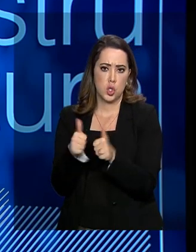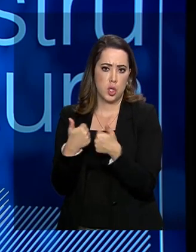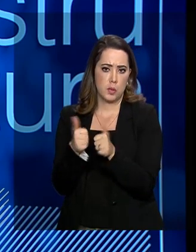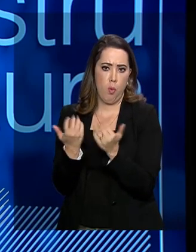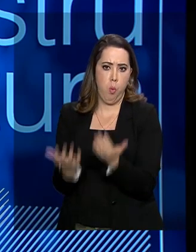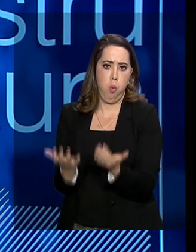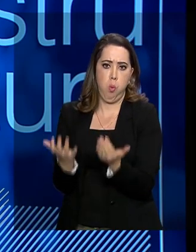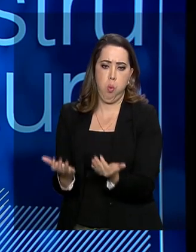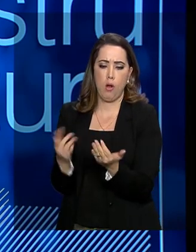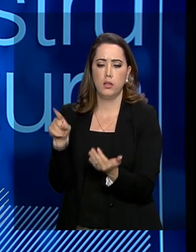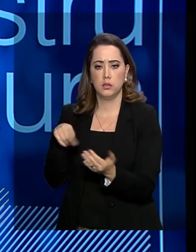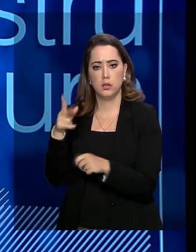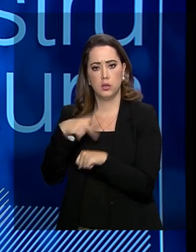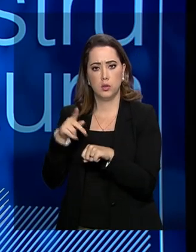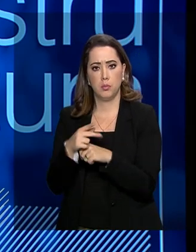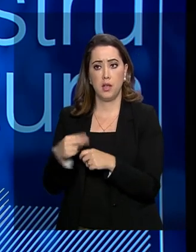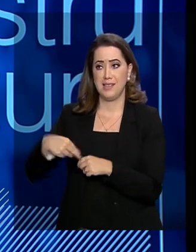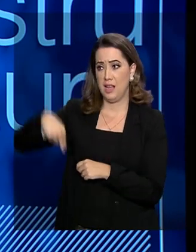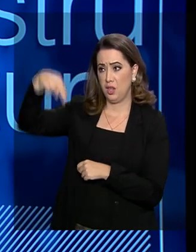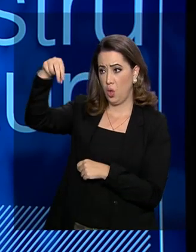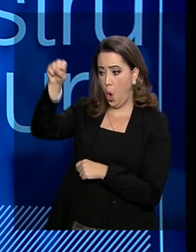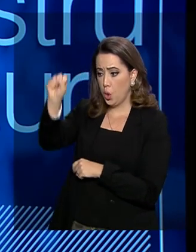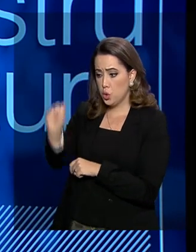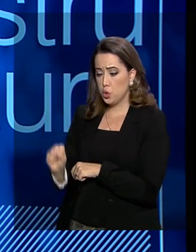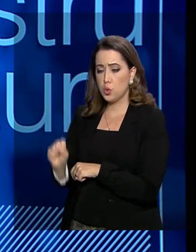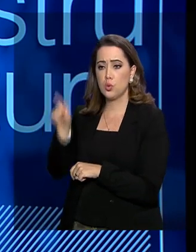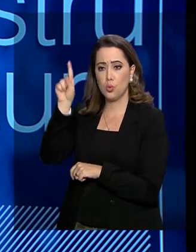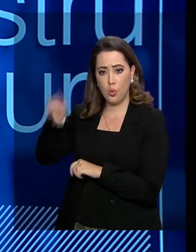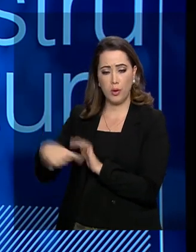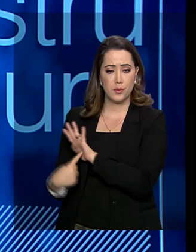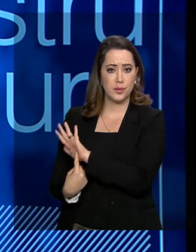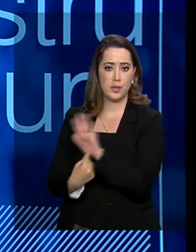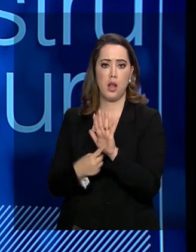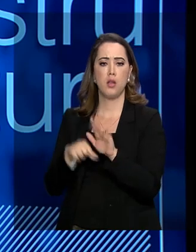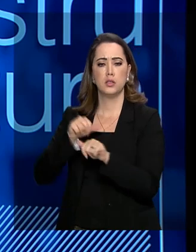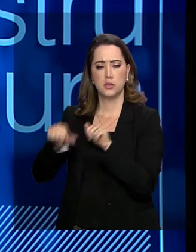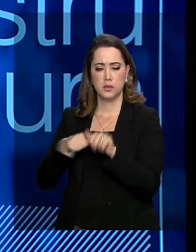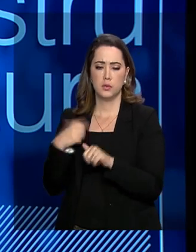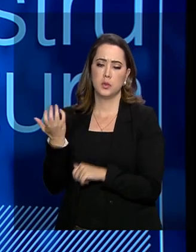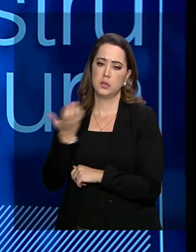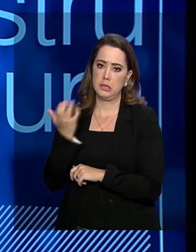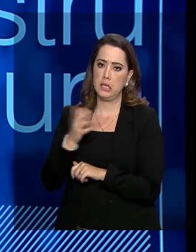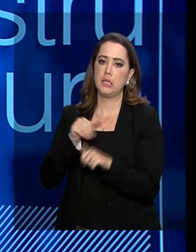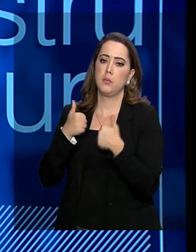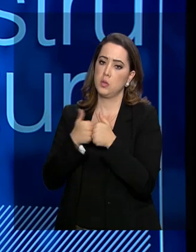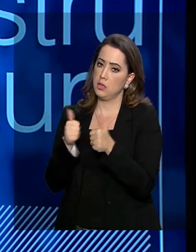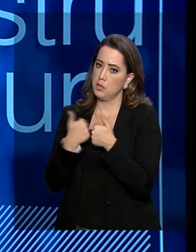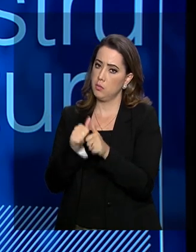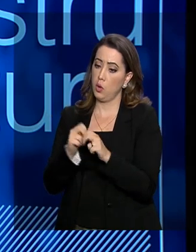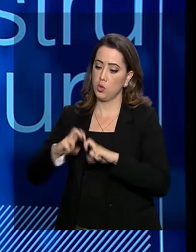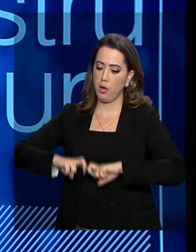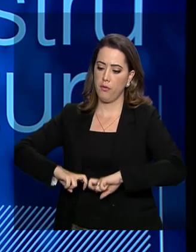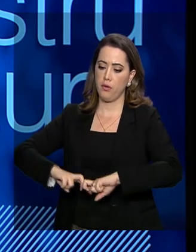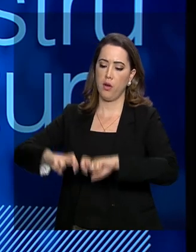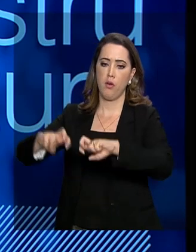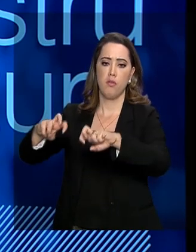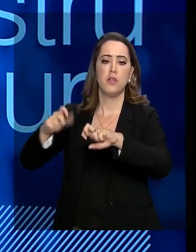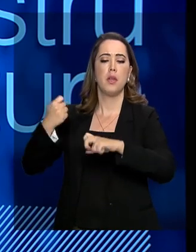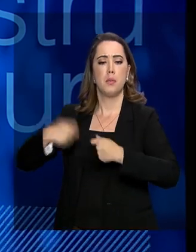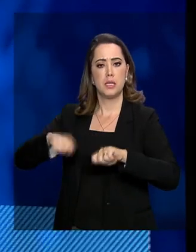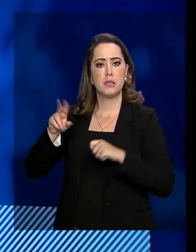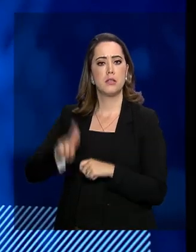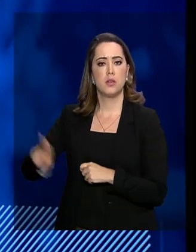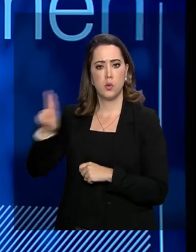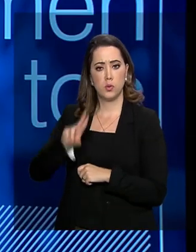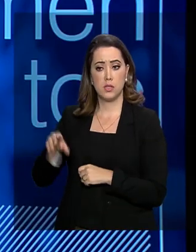A ferrovia Norte-Sul é um símbolo da transformação que nós queremos fazer na nossa matriz de transportes. A ferrovia, ela precisa ser mais utilizada dentro da